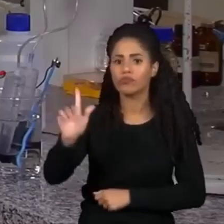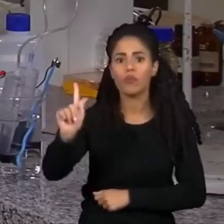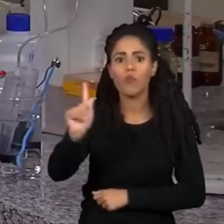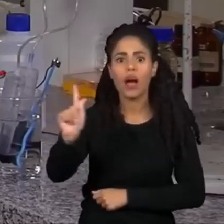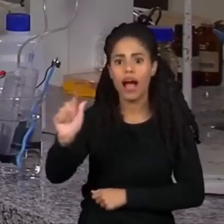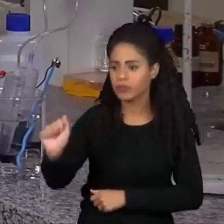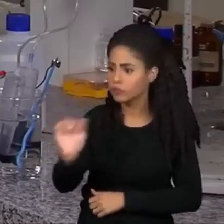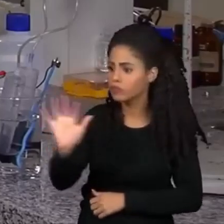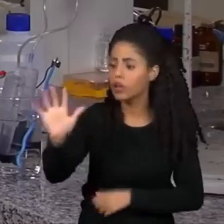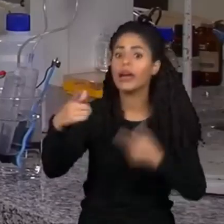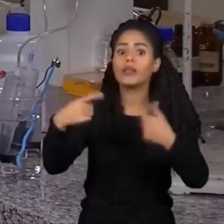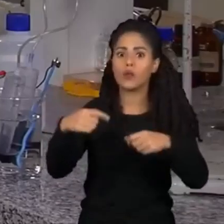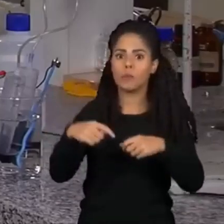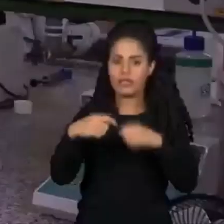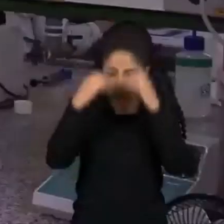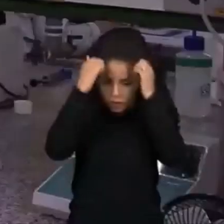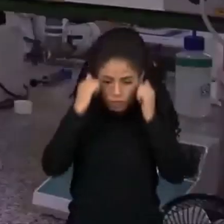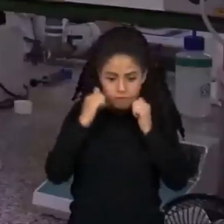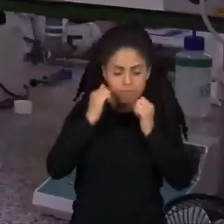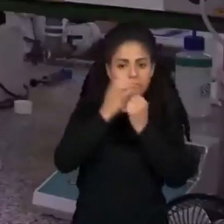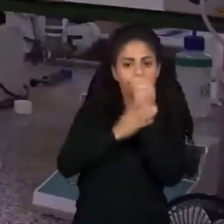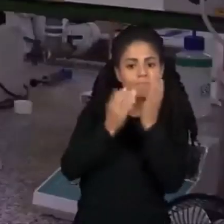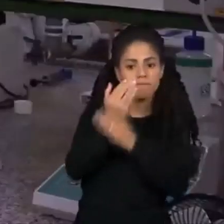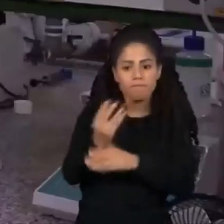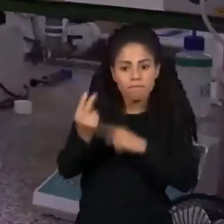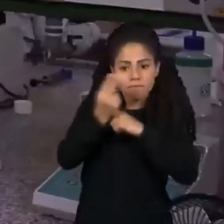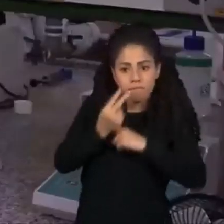segurança e um cuidado redobrado.